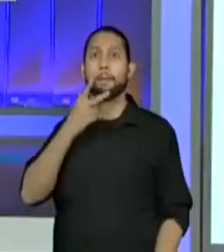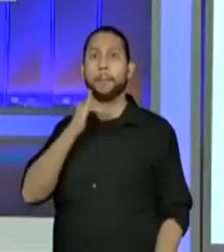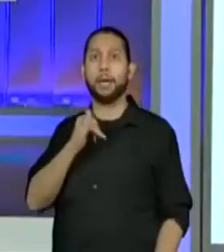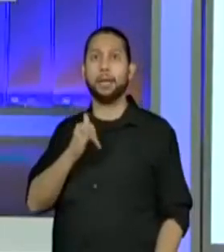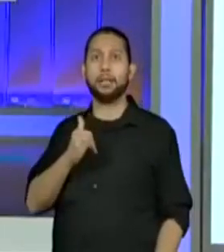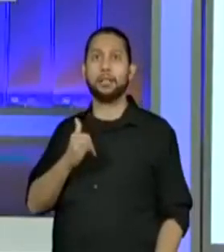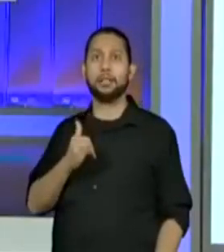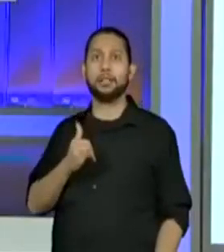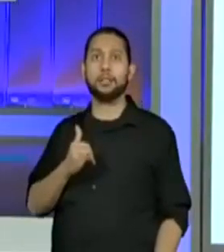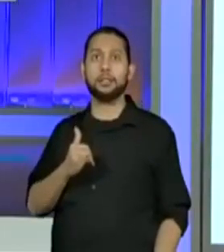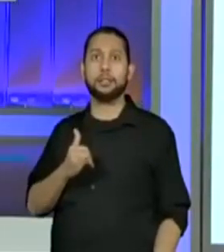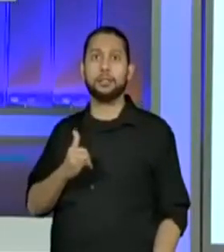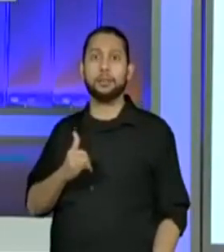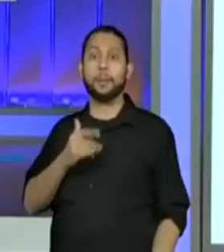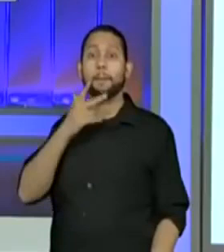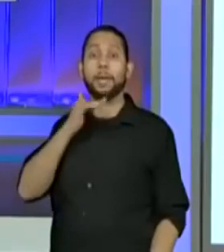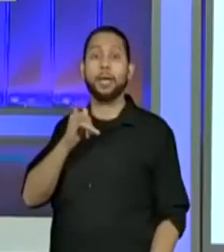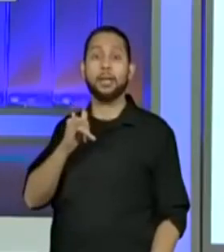Aqui está a Sofia.